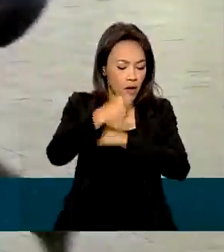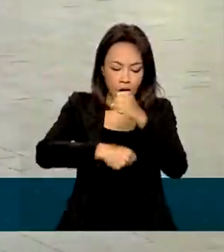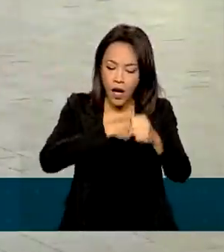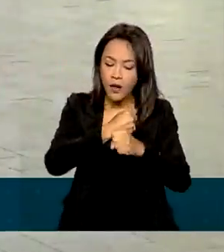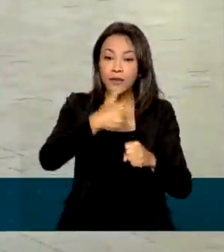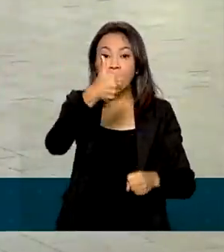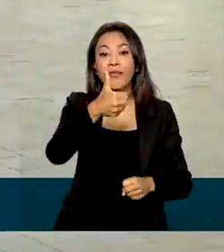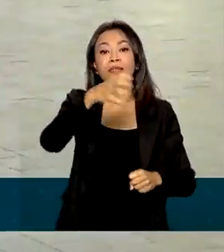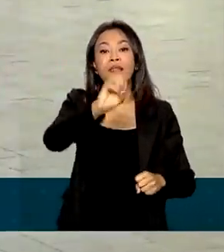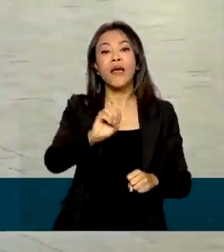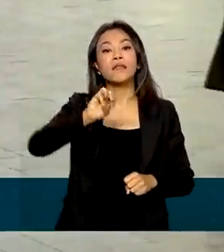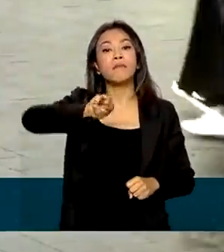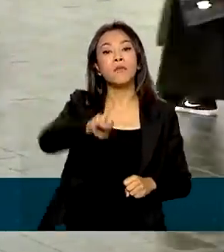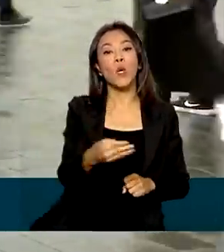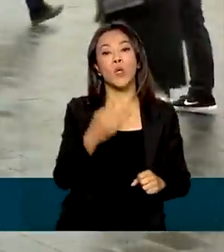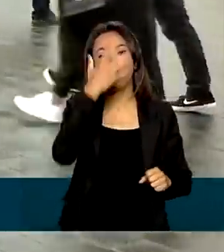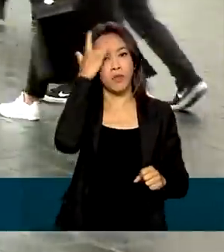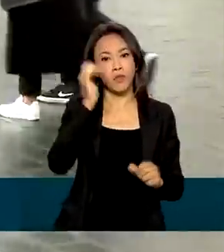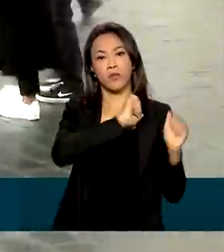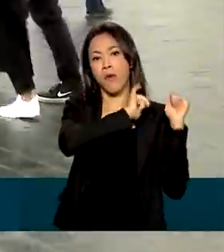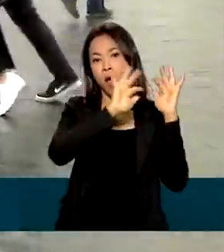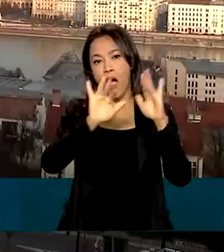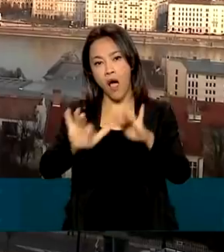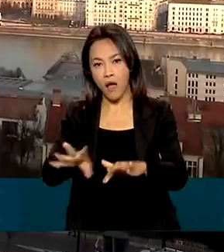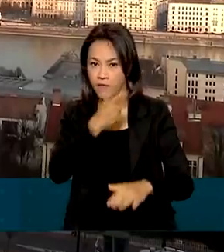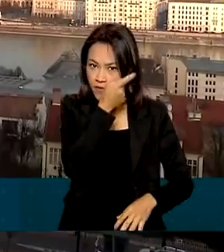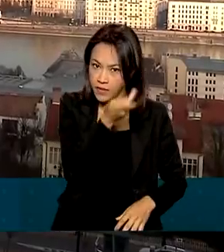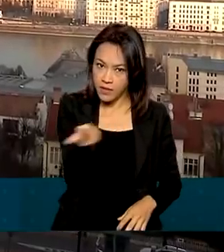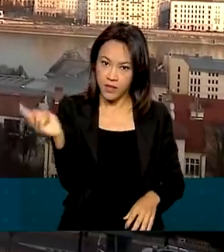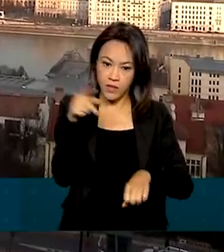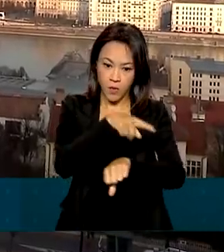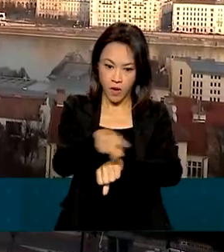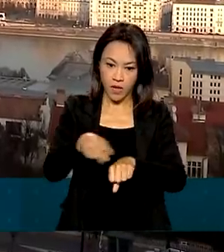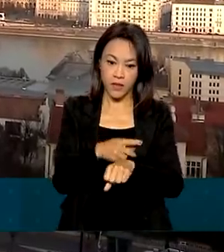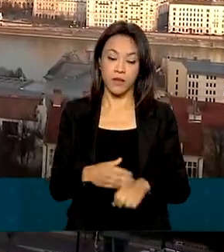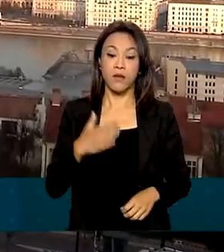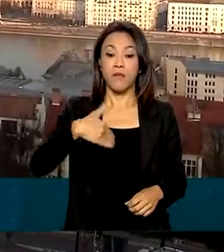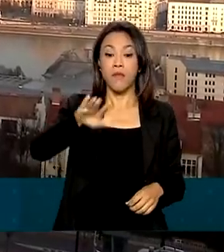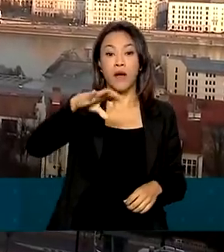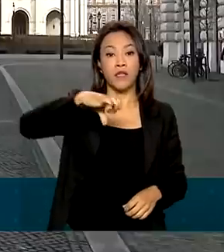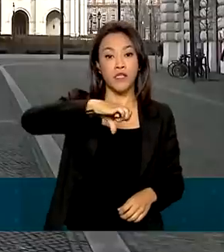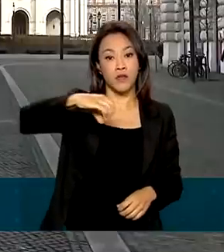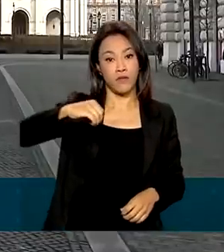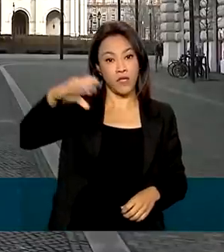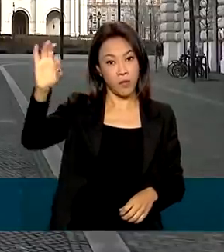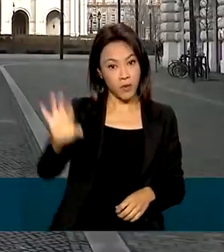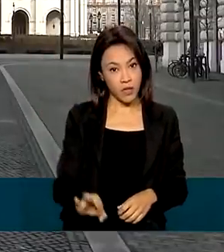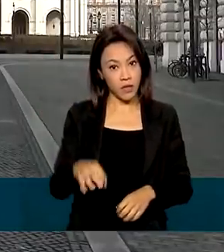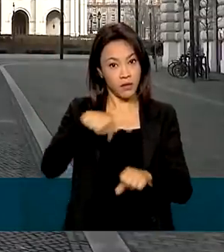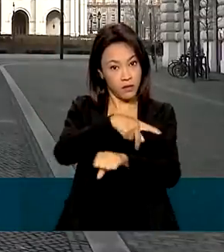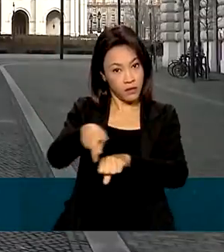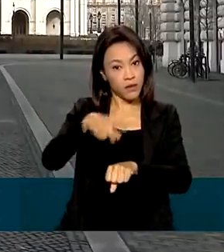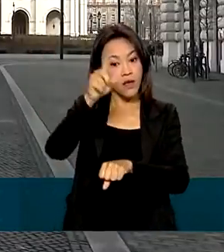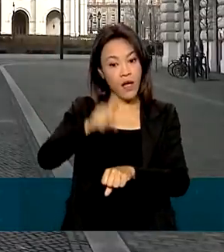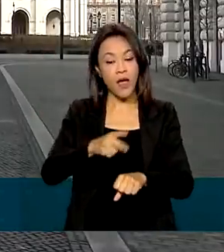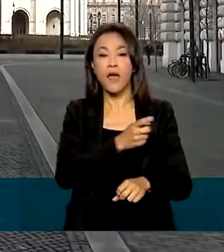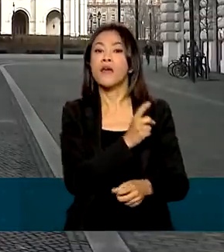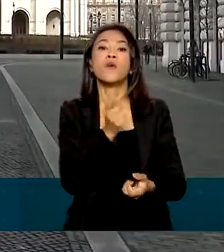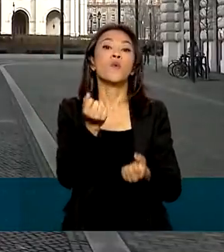10 milhões de pessoas visitam o país. Mais de 90% da economia do país vem das exportações.